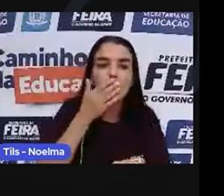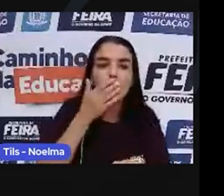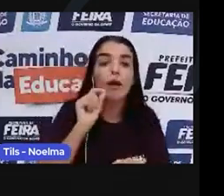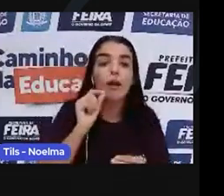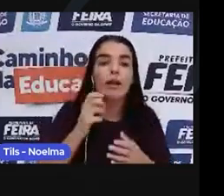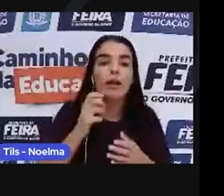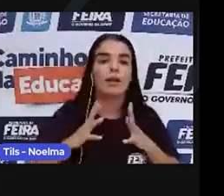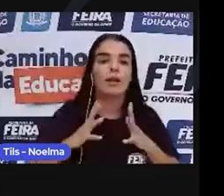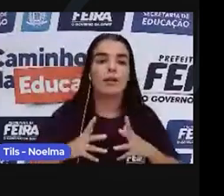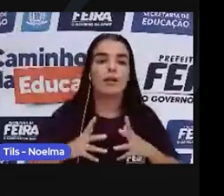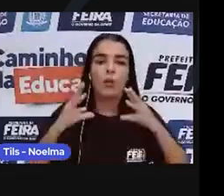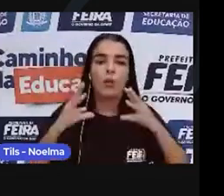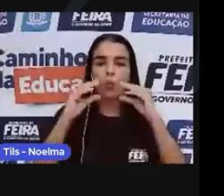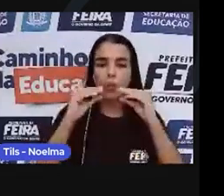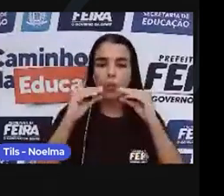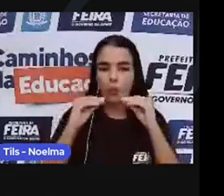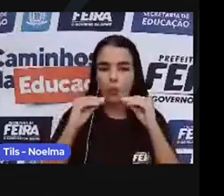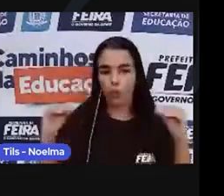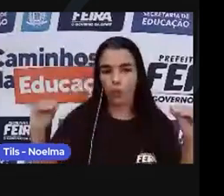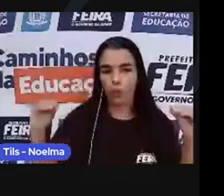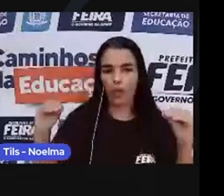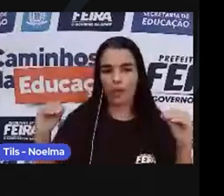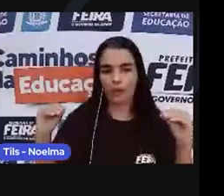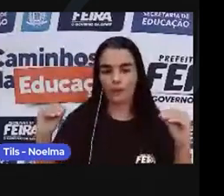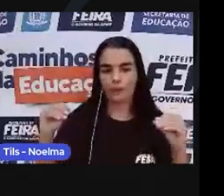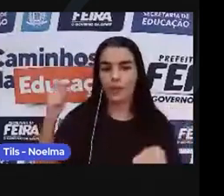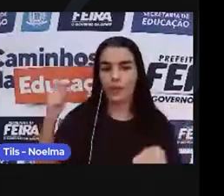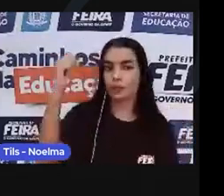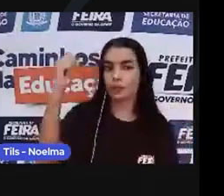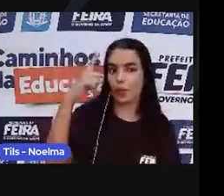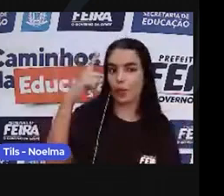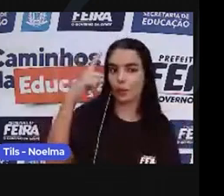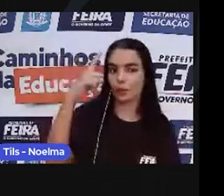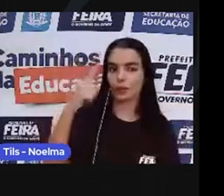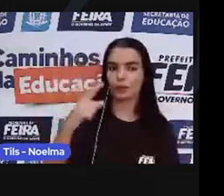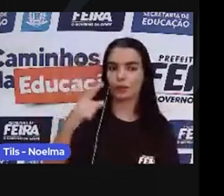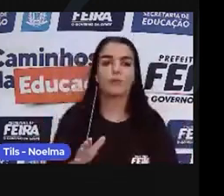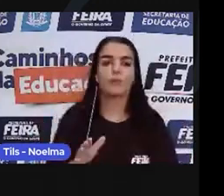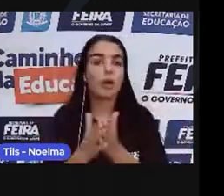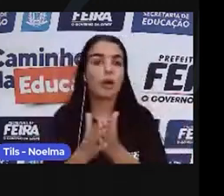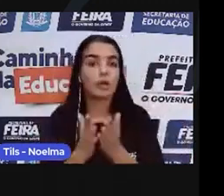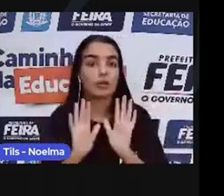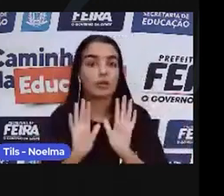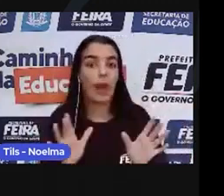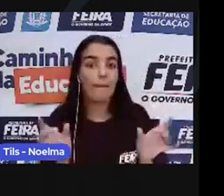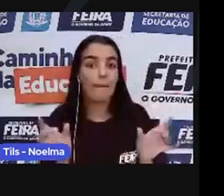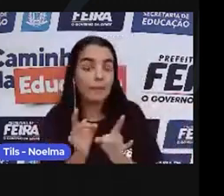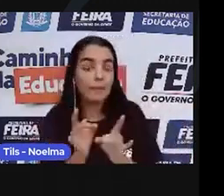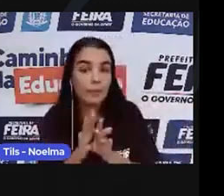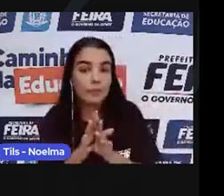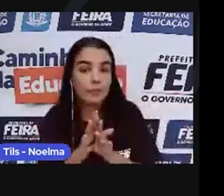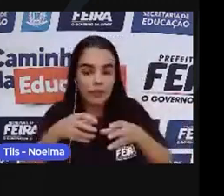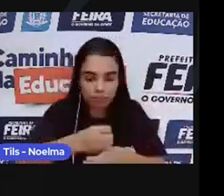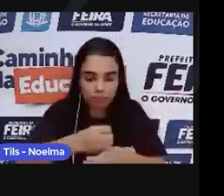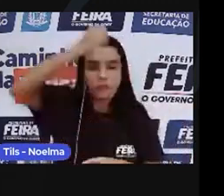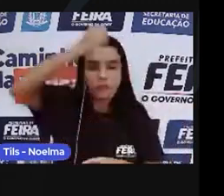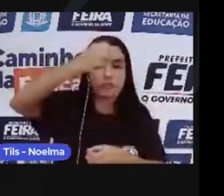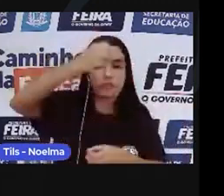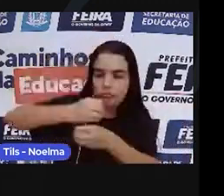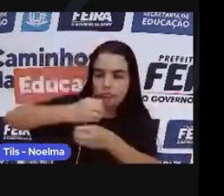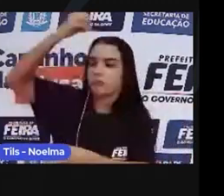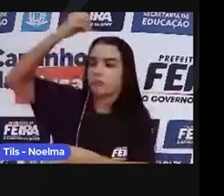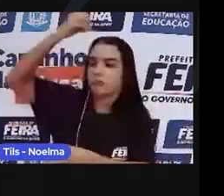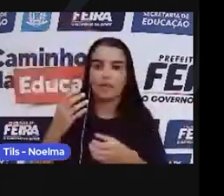secagem e, geralmente, era colocado ao sol. Quando estava seco, o açúcar era desenformado, dando